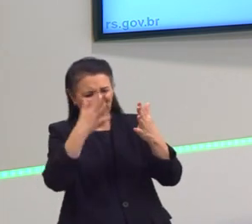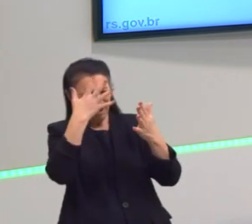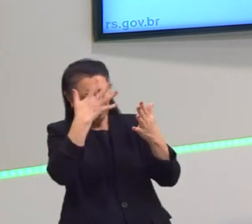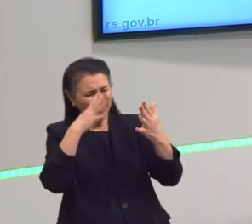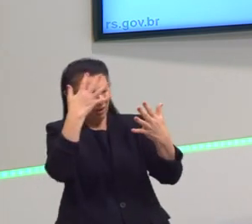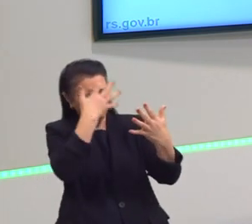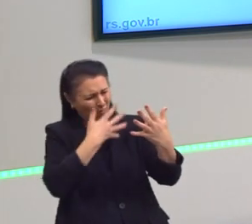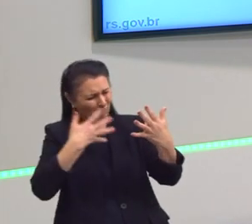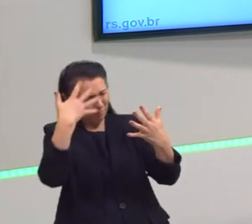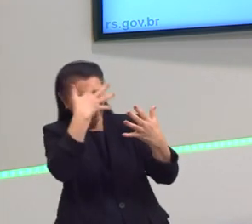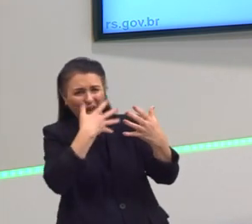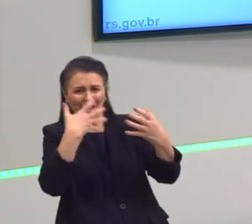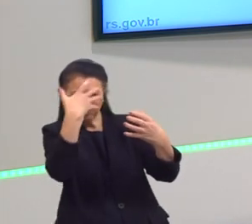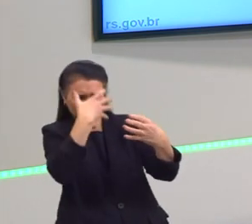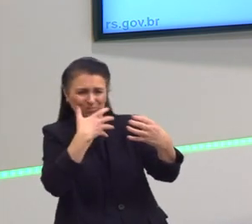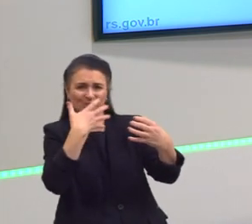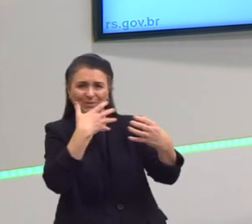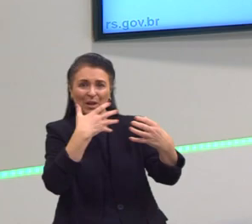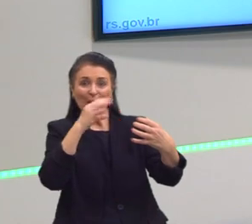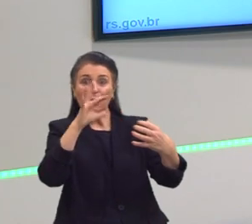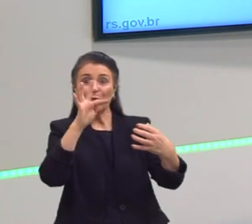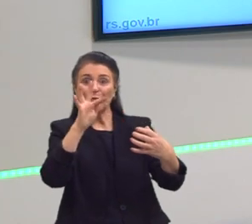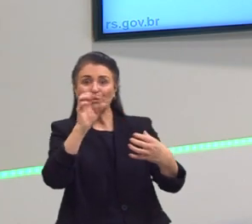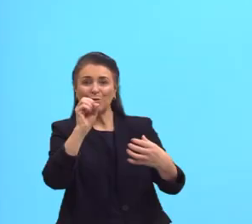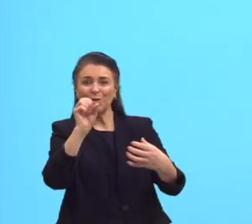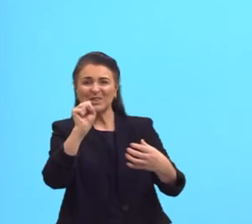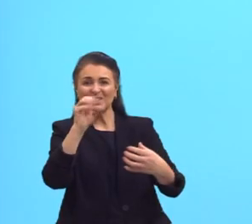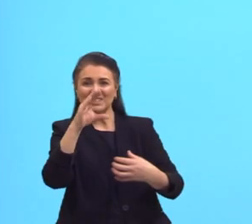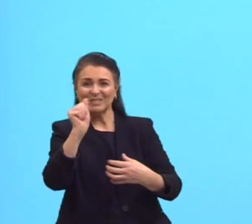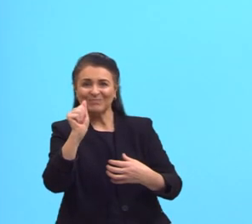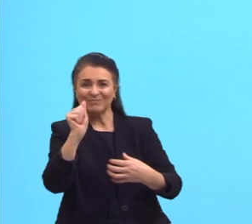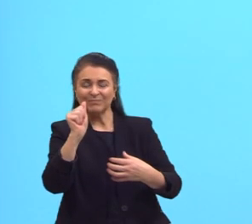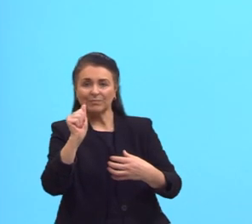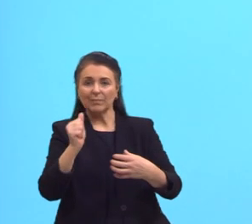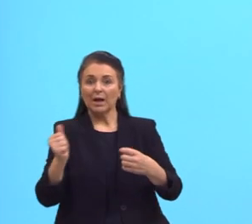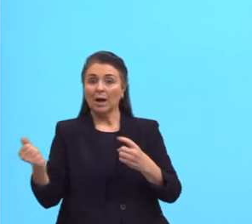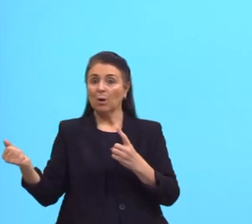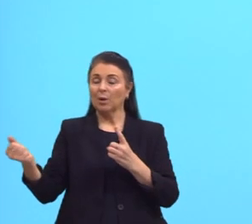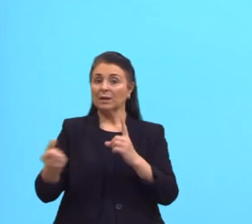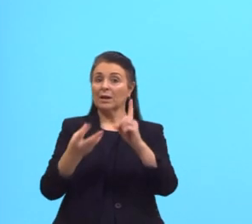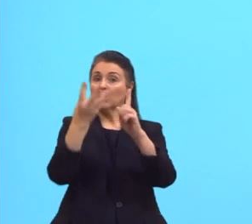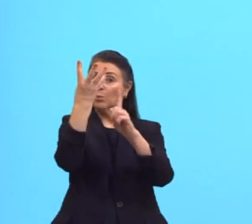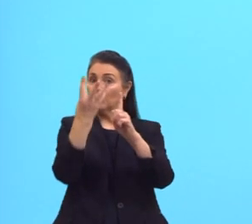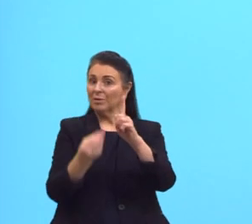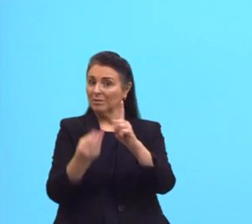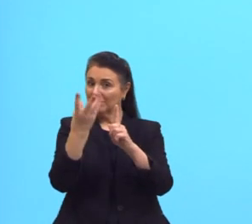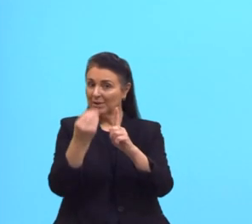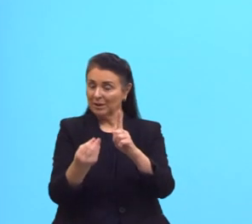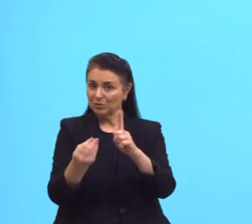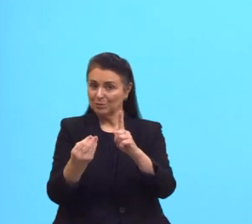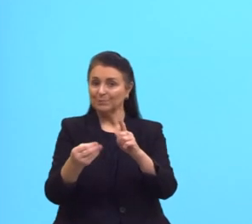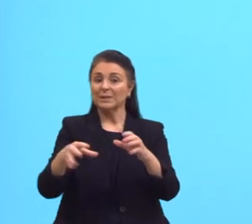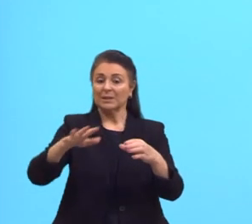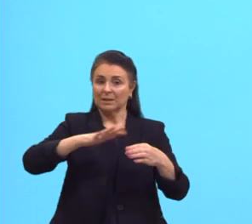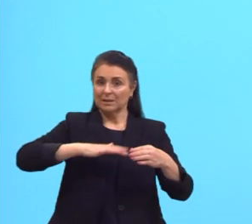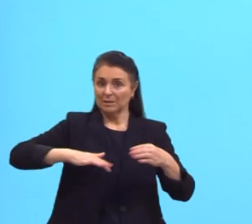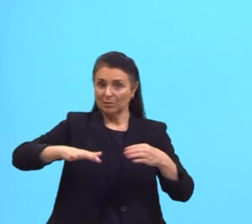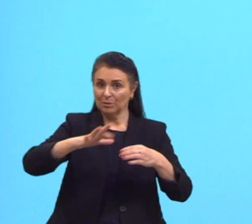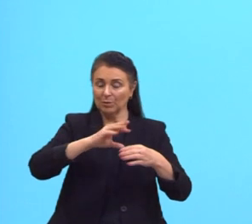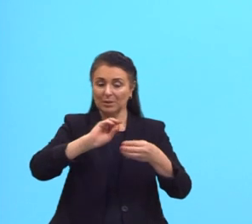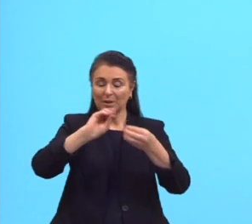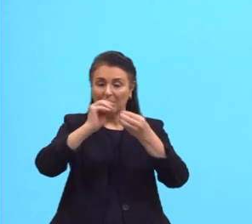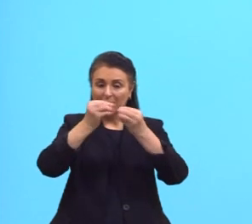enxergue. Ela é opaca, ela é fosca. Questão de efeito da gravidade. Nas soluções, as